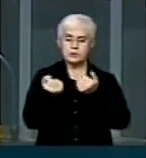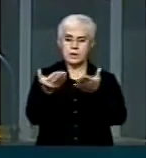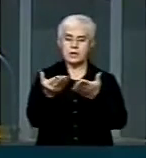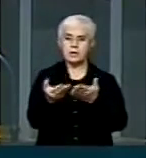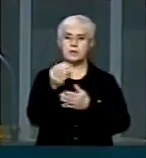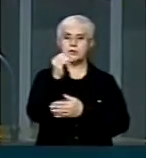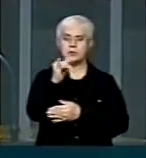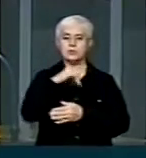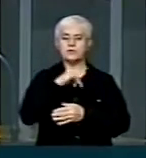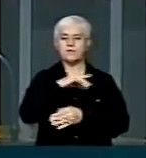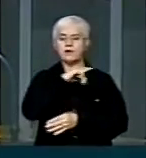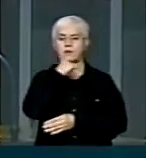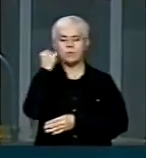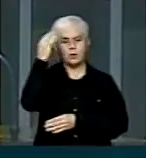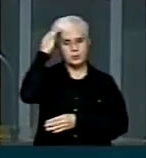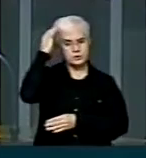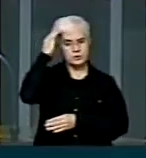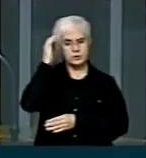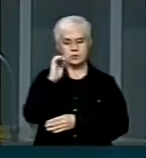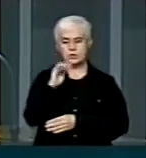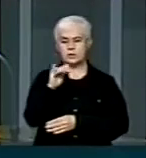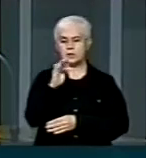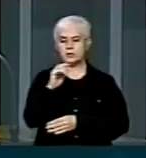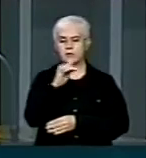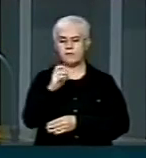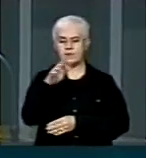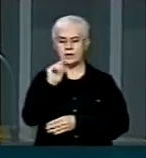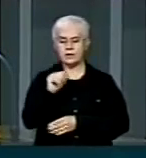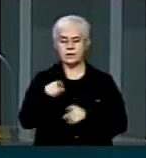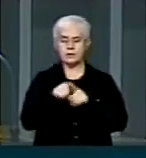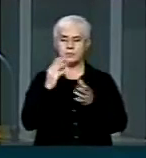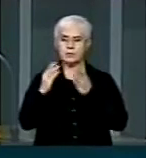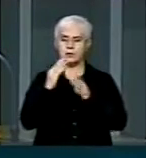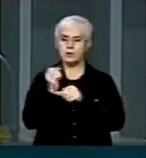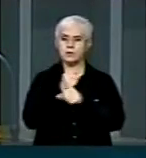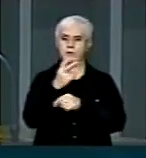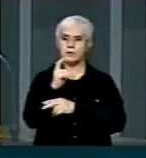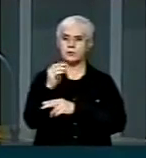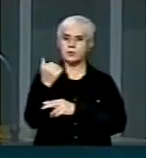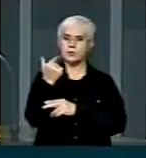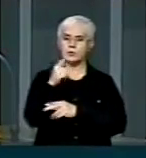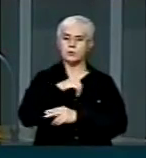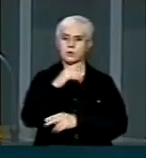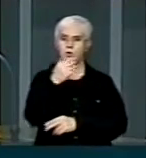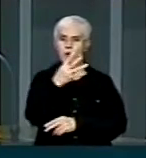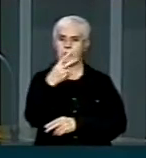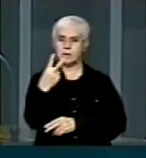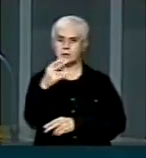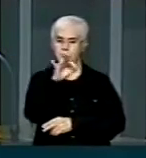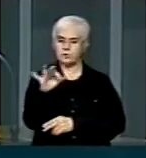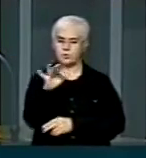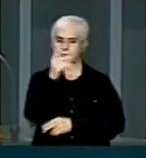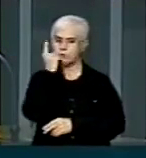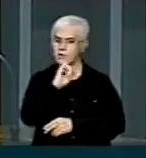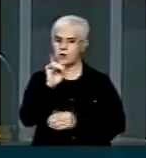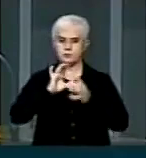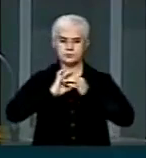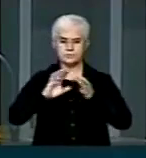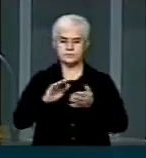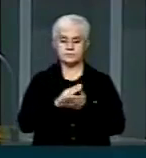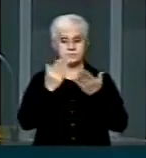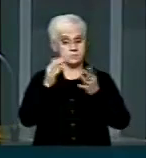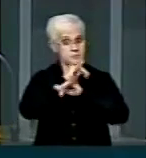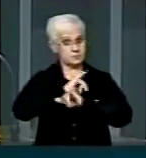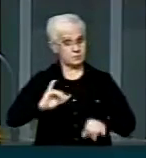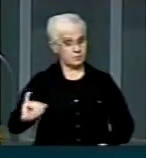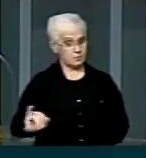encefálica, numa elevação em relação ao ano 2012, numa proporção de 42%. Essa informação é